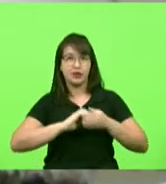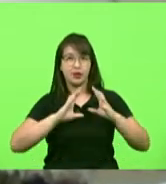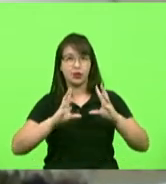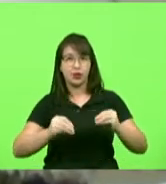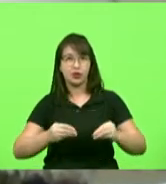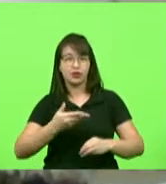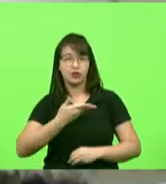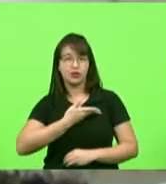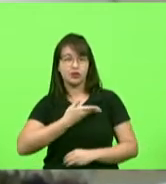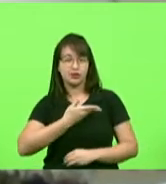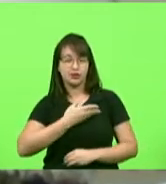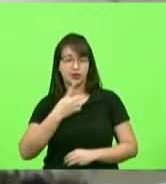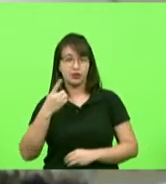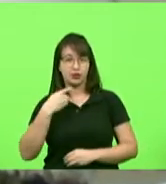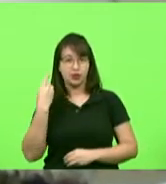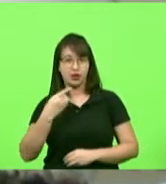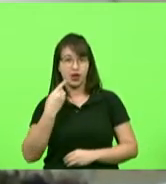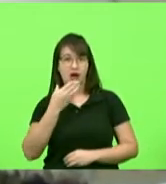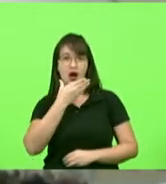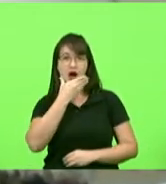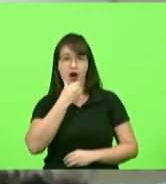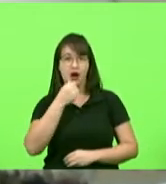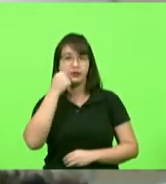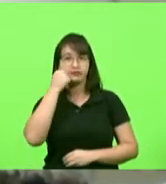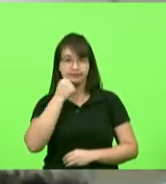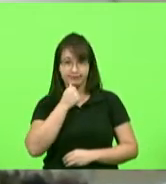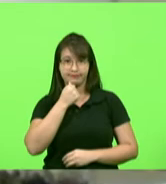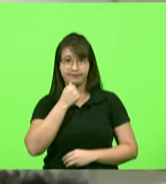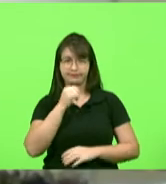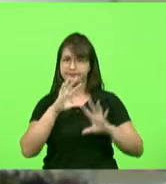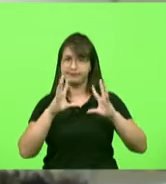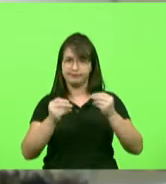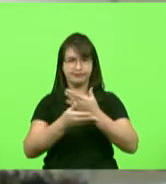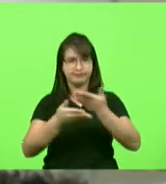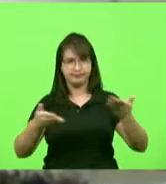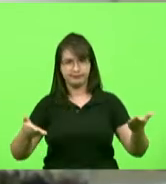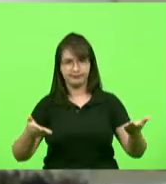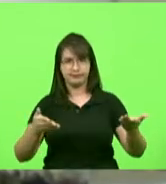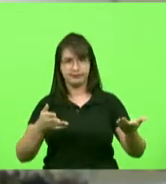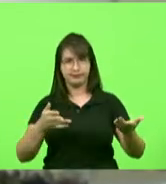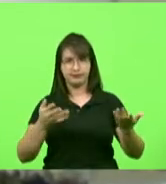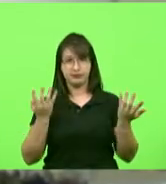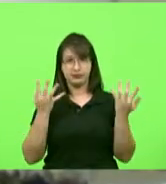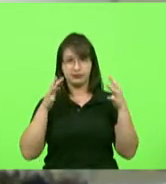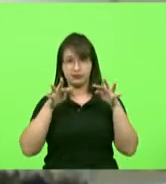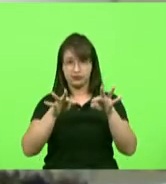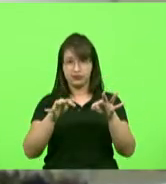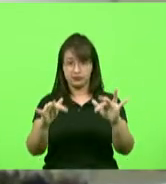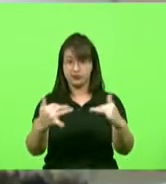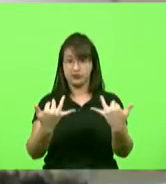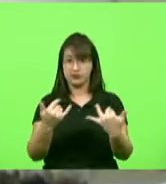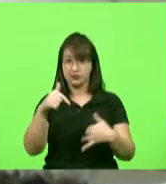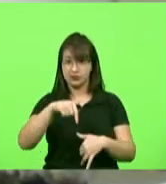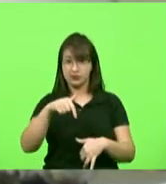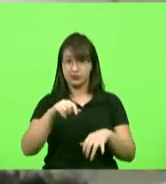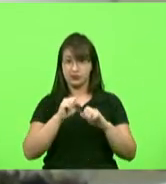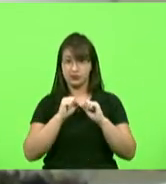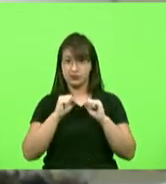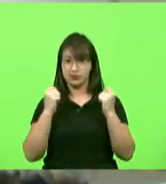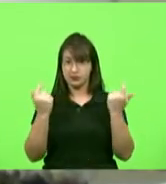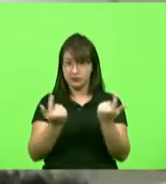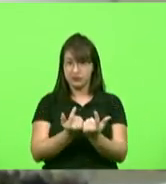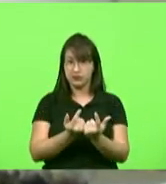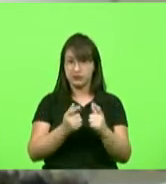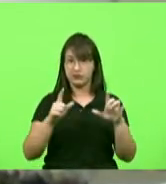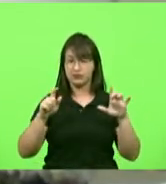deputados e deputadas cumprimentar a todos que acompanham esta sessão plenária e a minha fala é